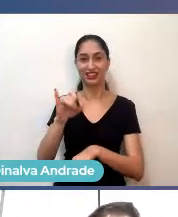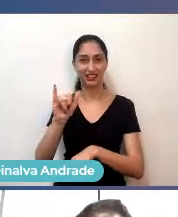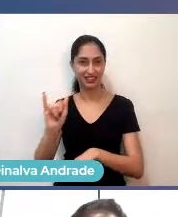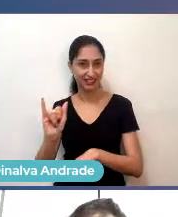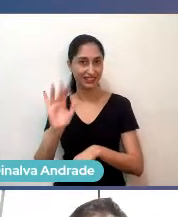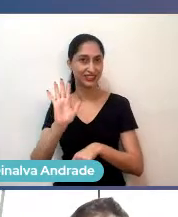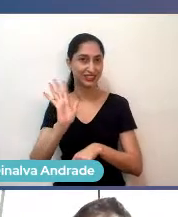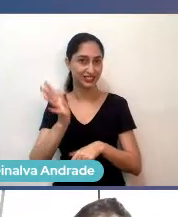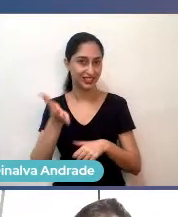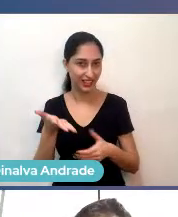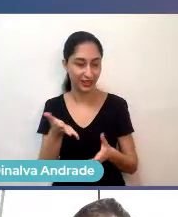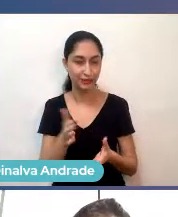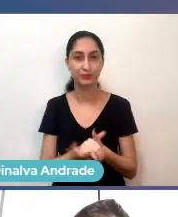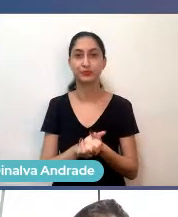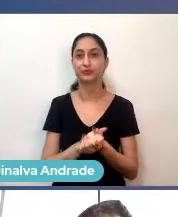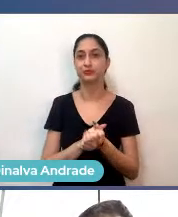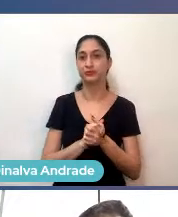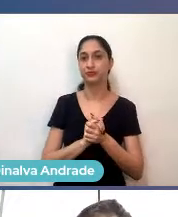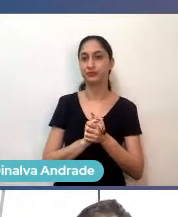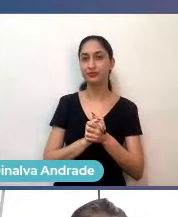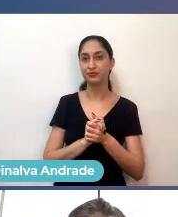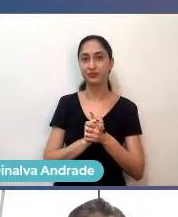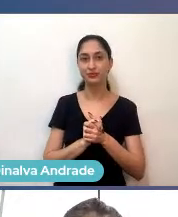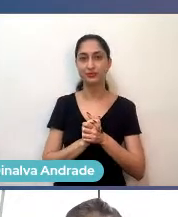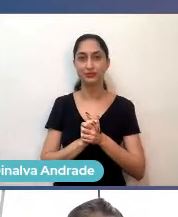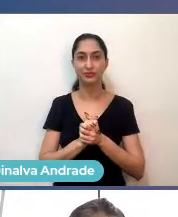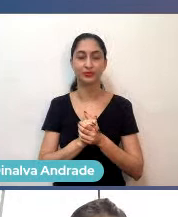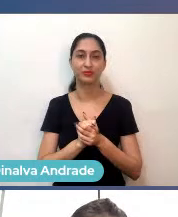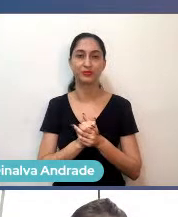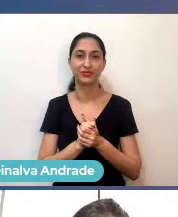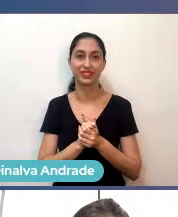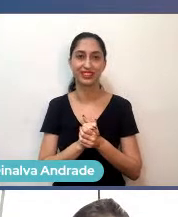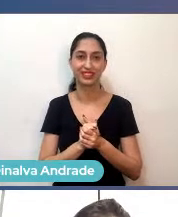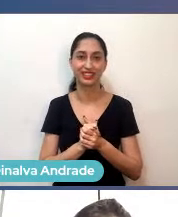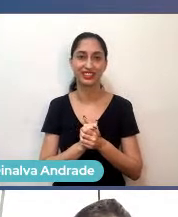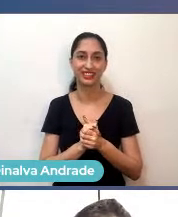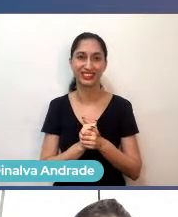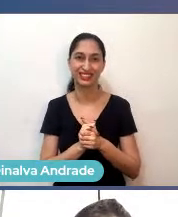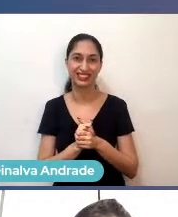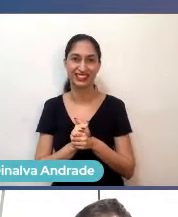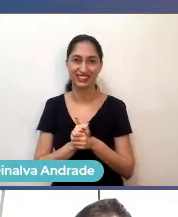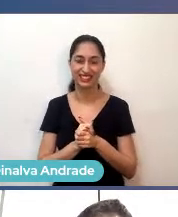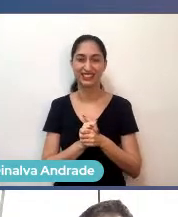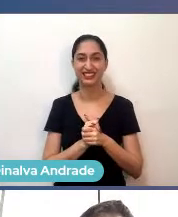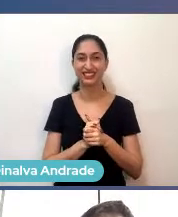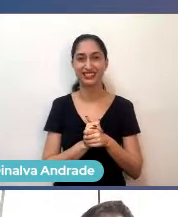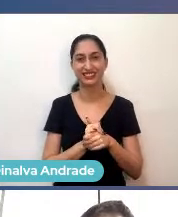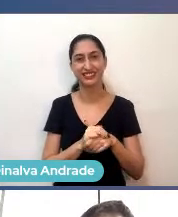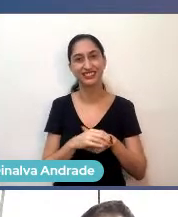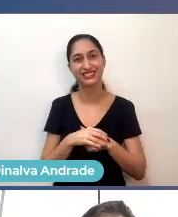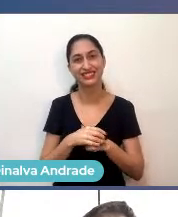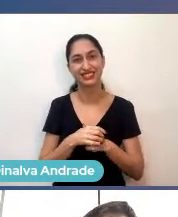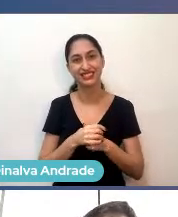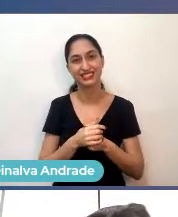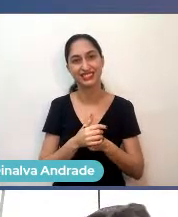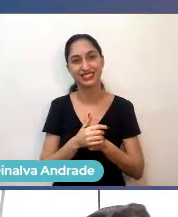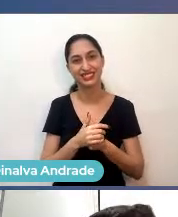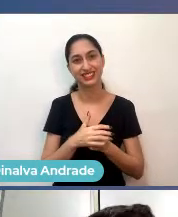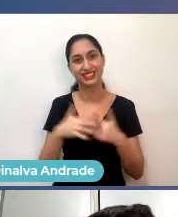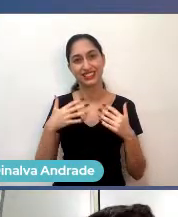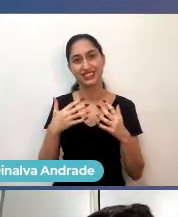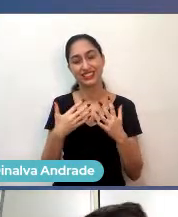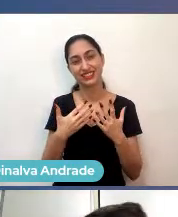verdade, eu acho que eu estou formada, só para vocês saberem, eu sou formada em ciência da computação desde 2006. E aí,